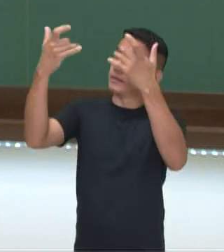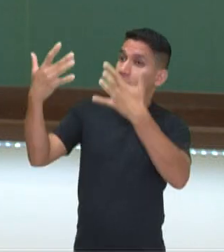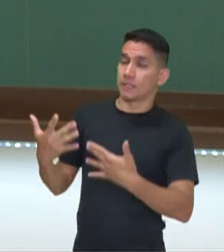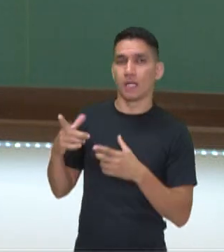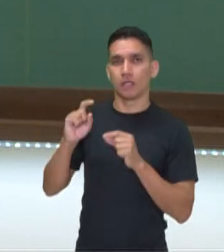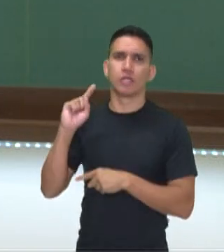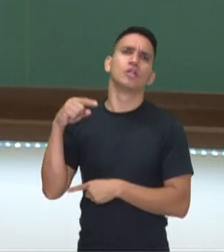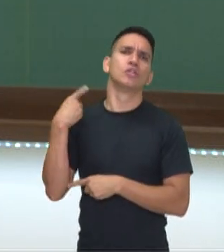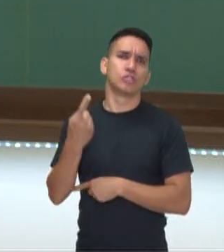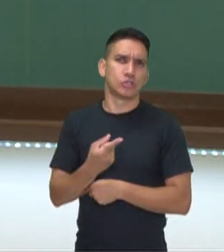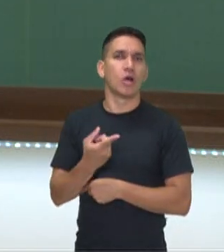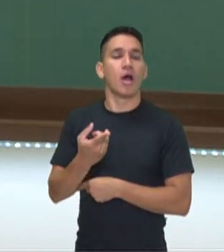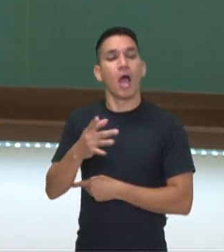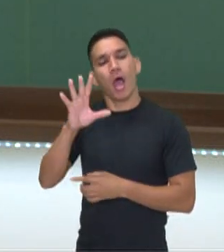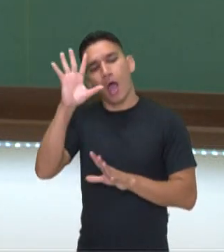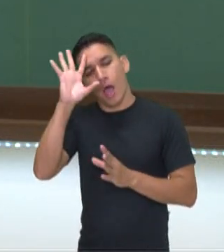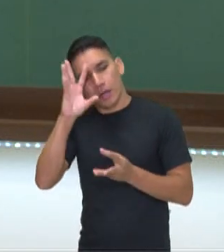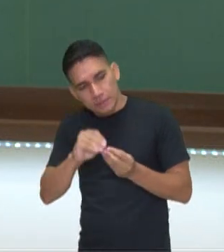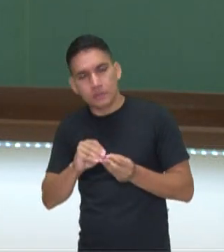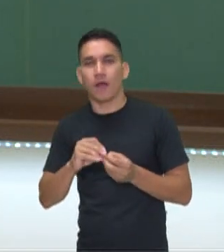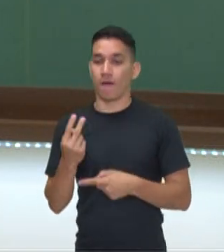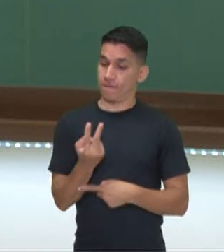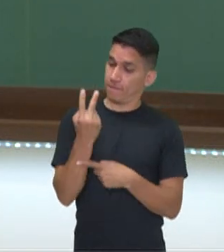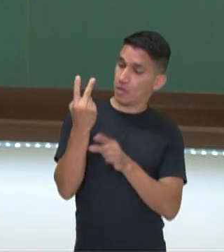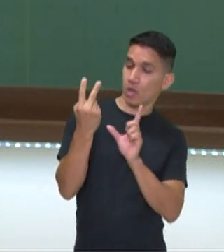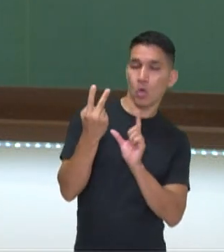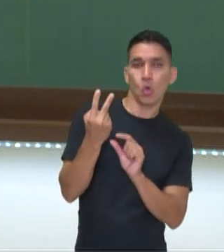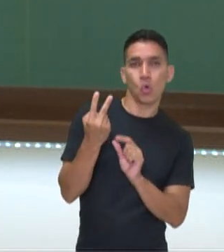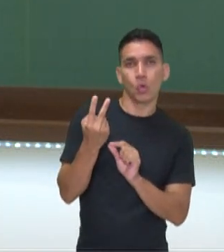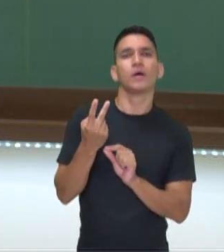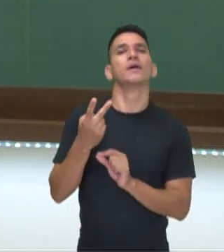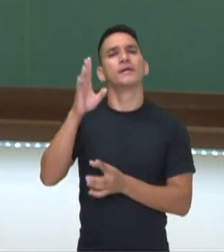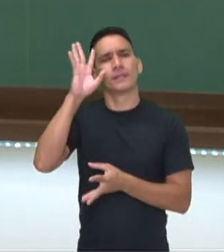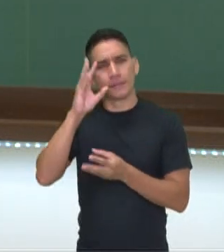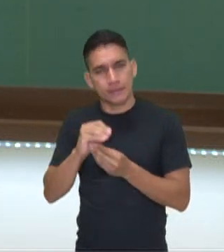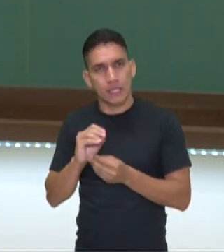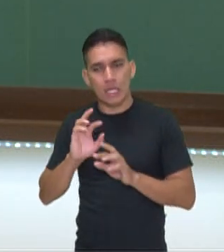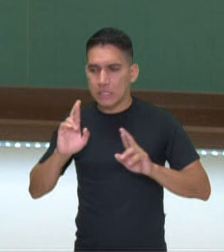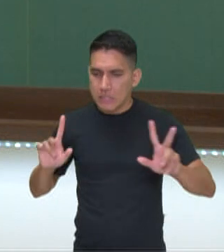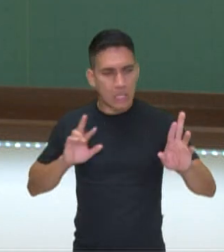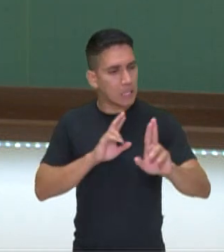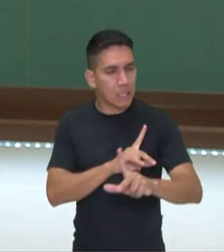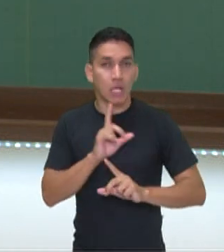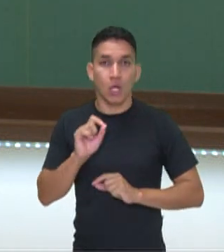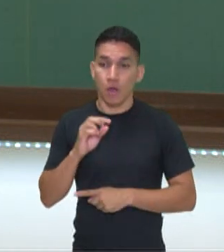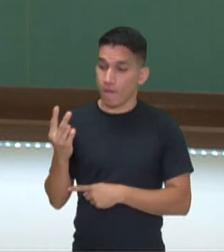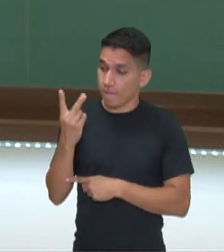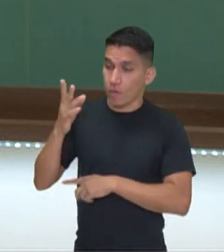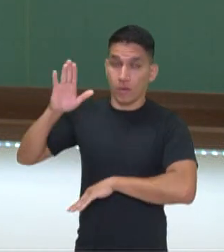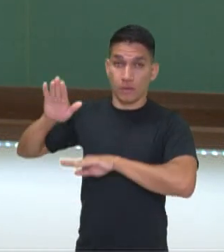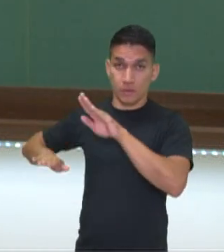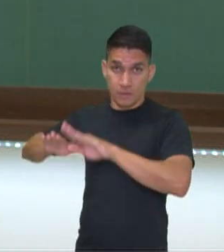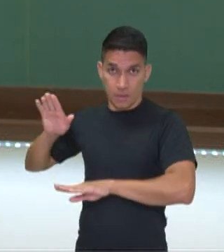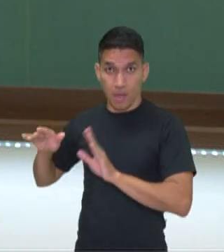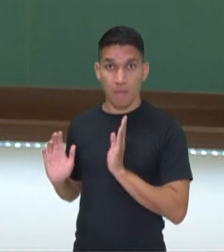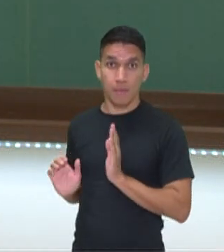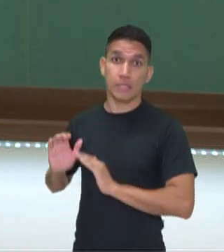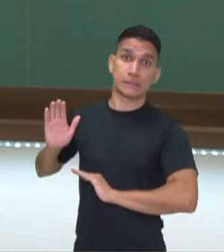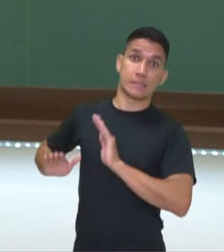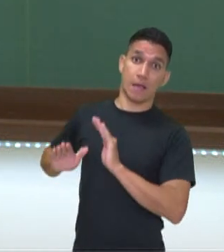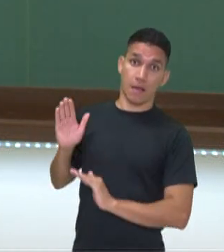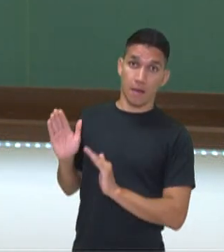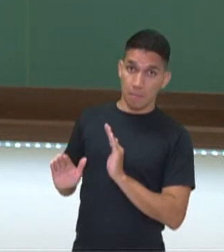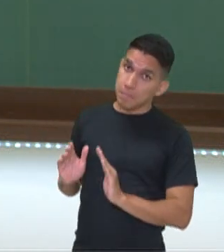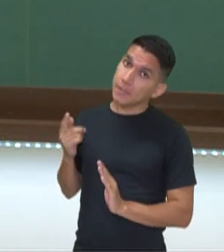conhecemos o que são os valores, entendemos o que são os valores, diferenciamos valores relativos, ou seja, aqueles